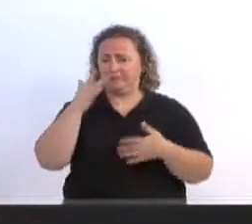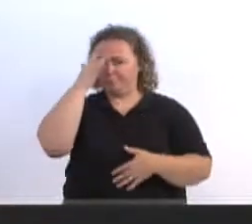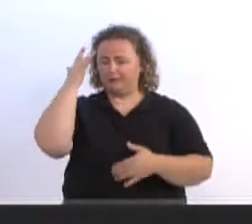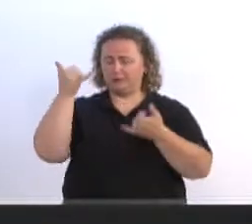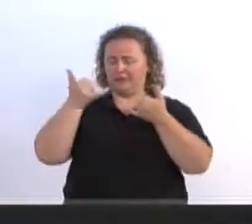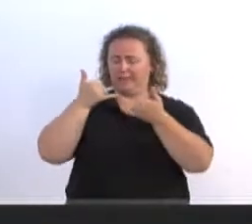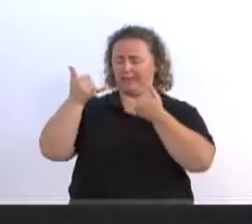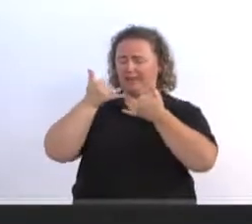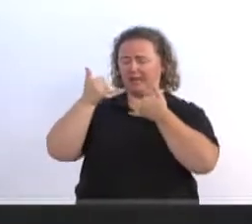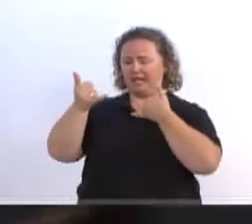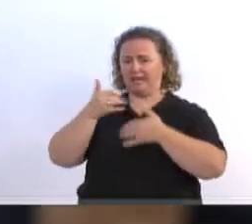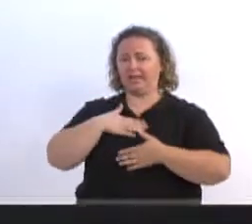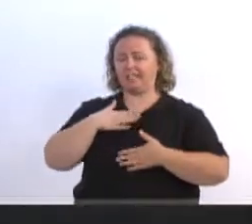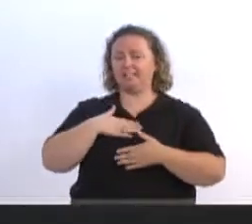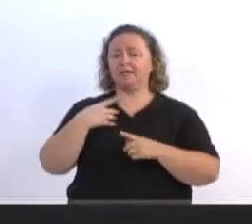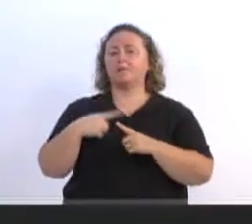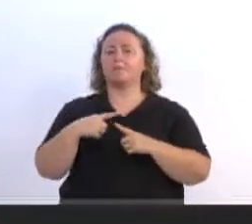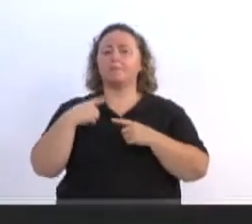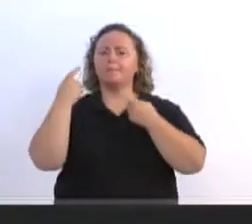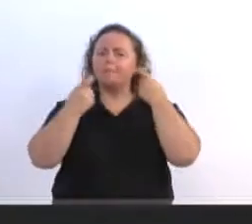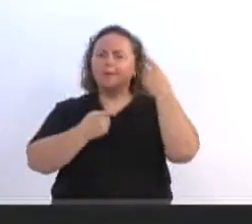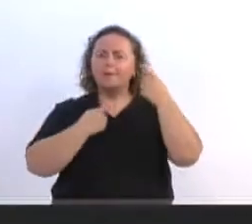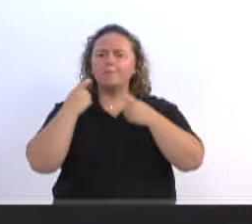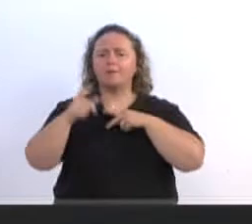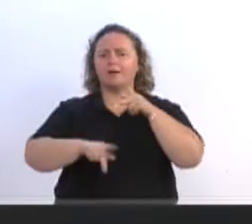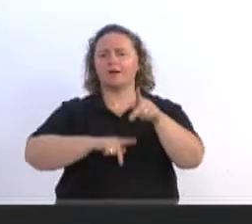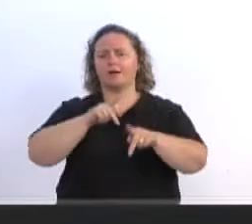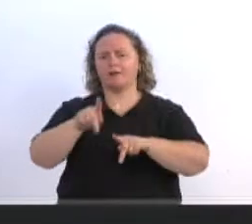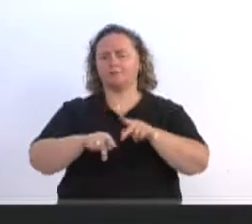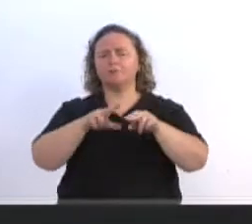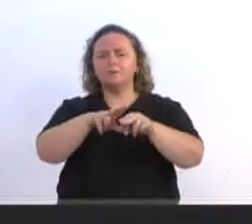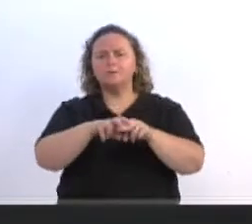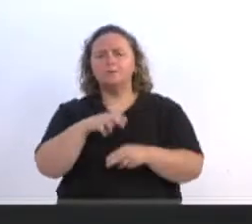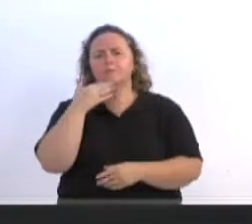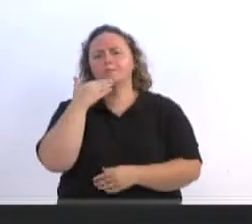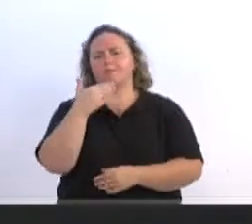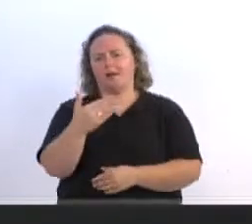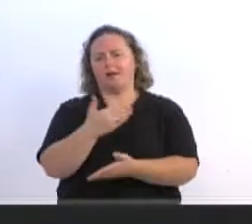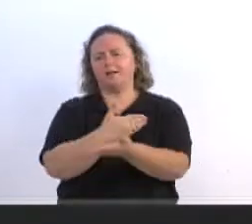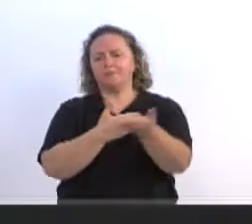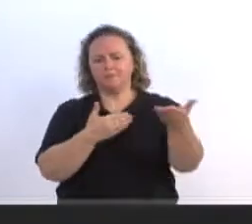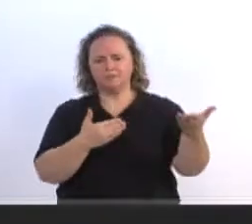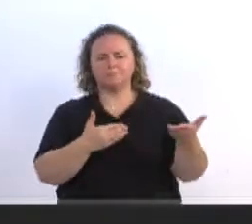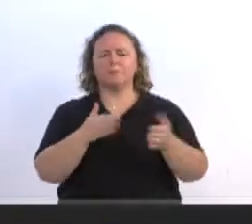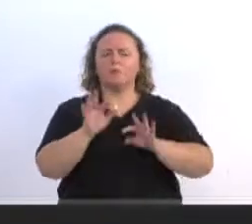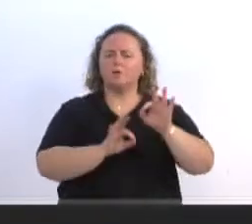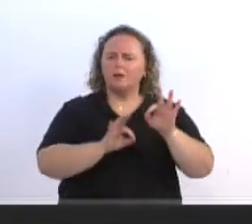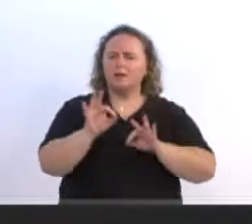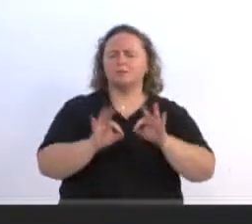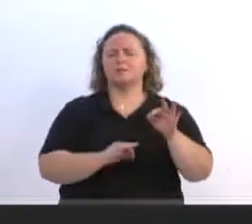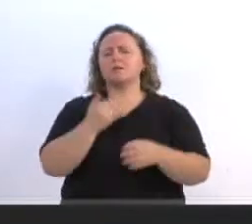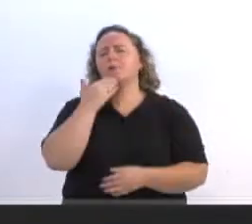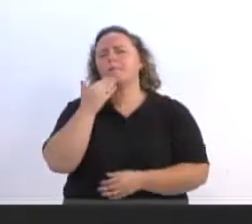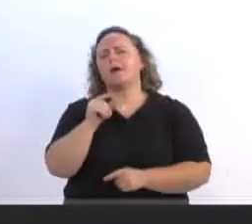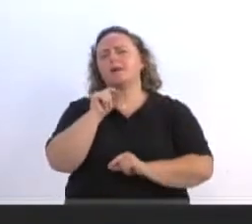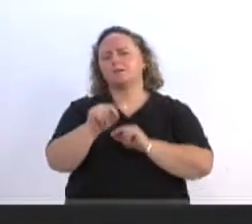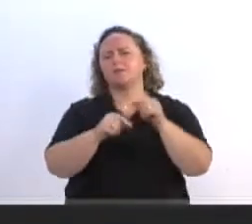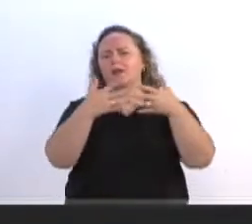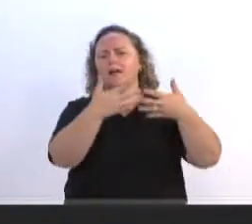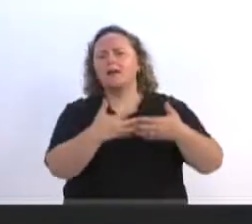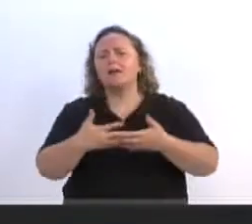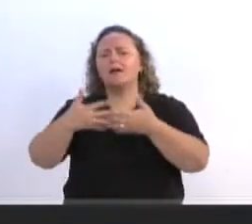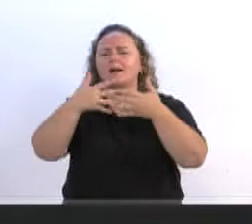sossegar, preocupado com a população. Então, peço encarecidamente para a organização, a grida do governo, cobrem. Passar o caminhão pipa,